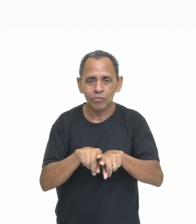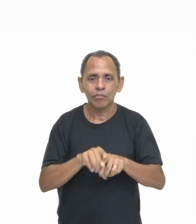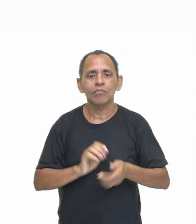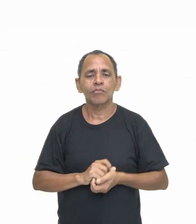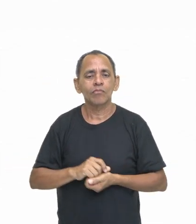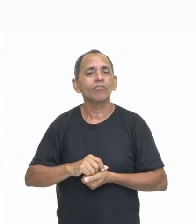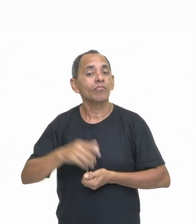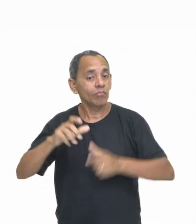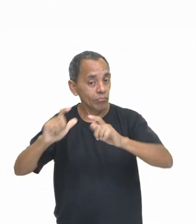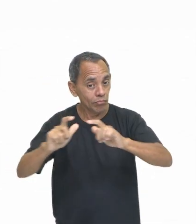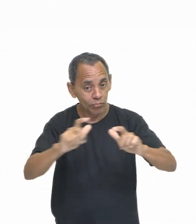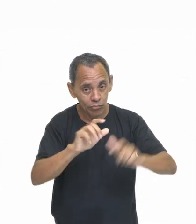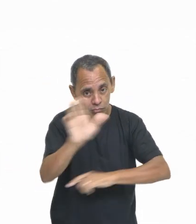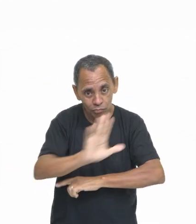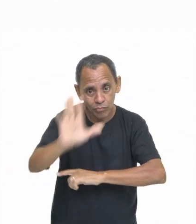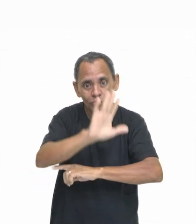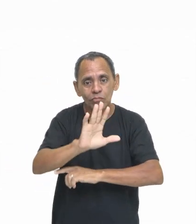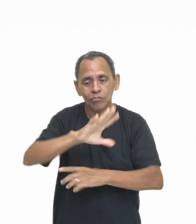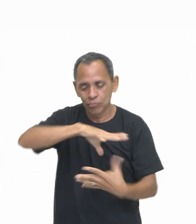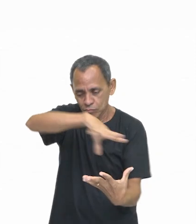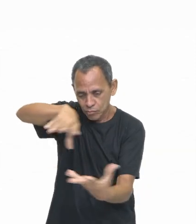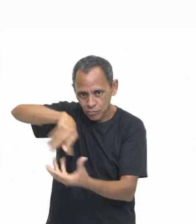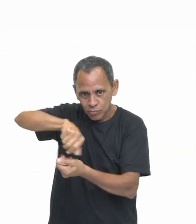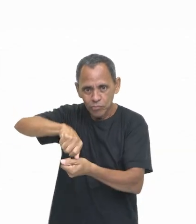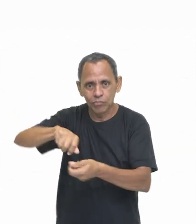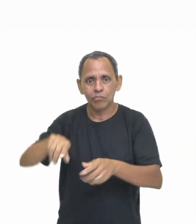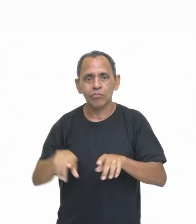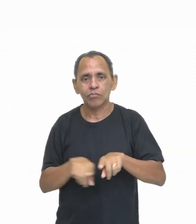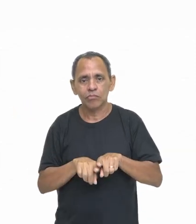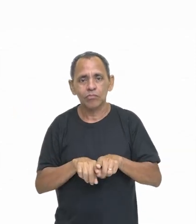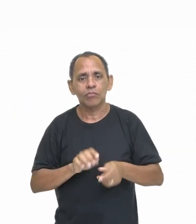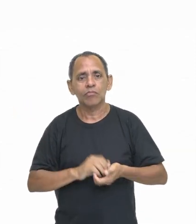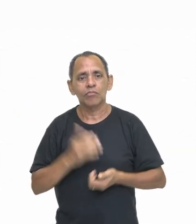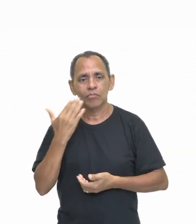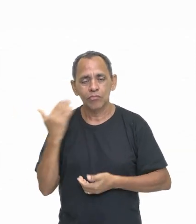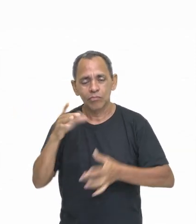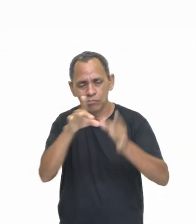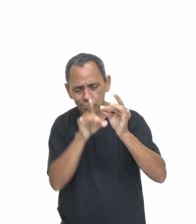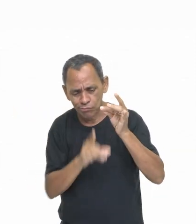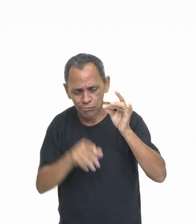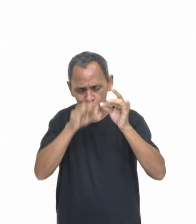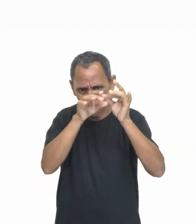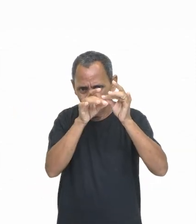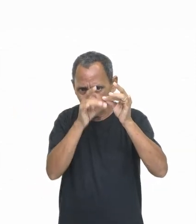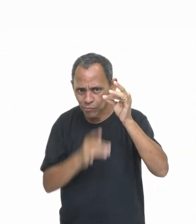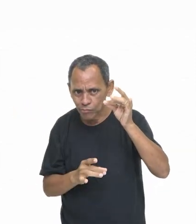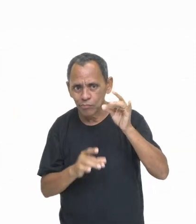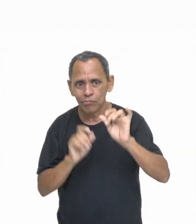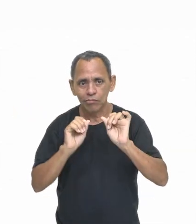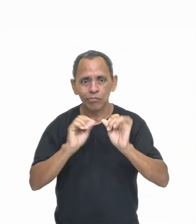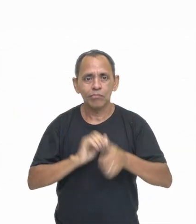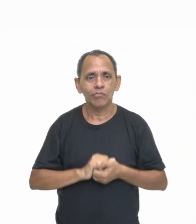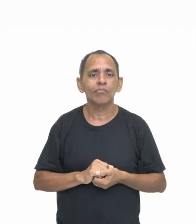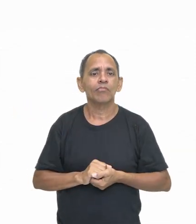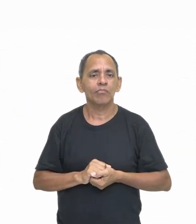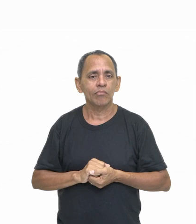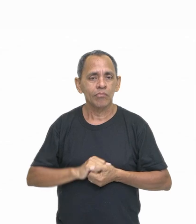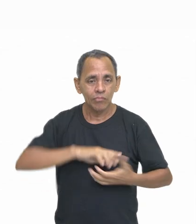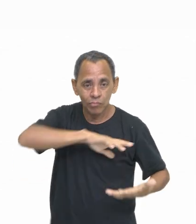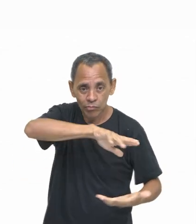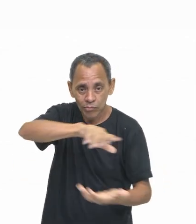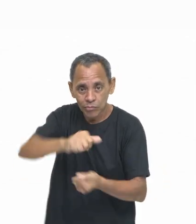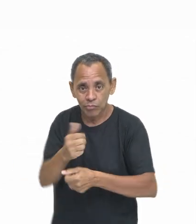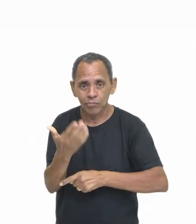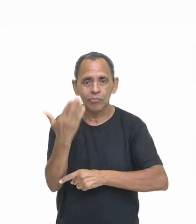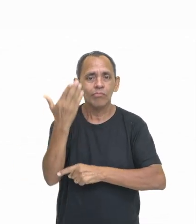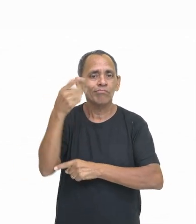âmbitos local, nacional e mundial. E no nosso detalhamento, nós elencamos o seguinte para você.